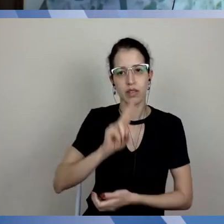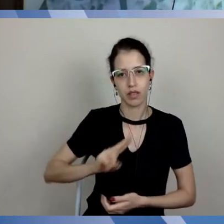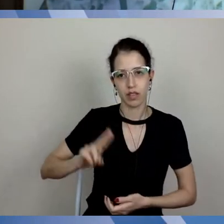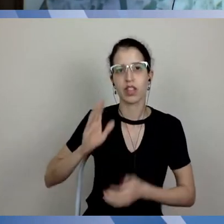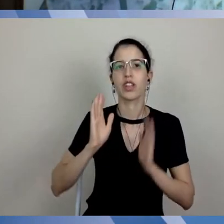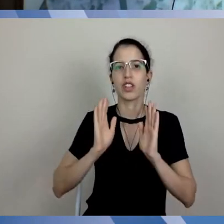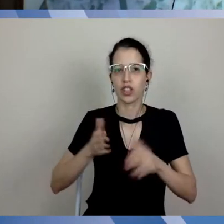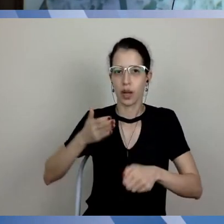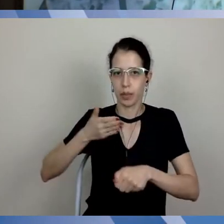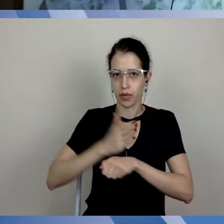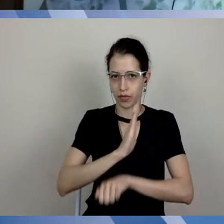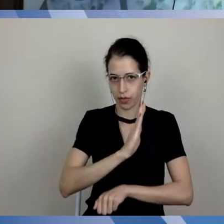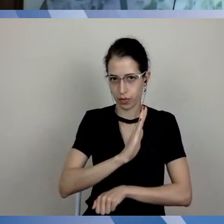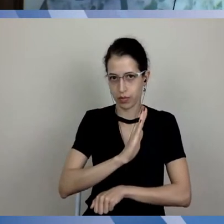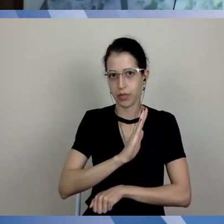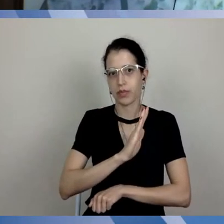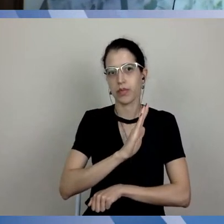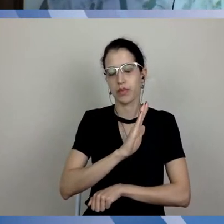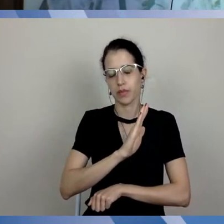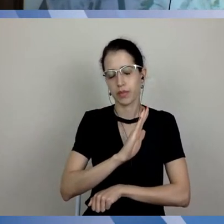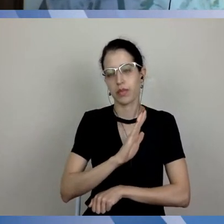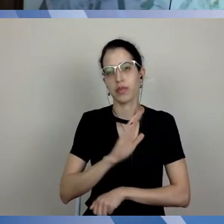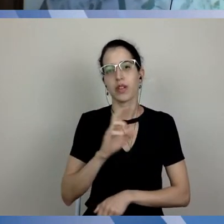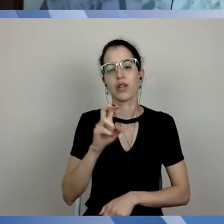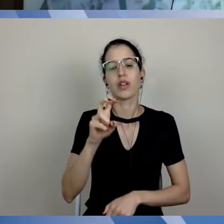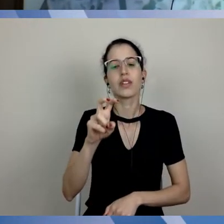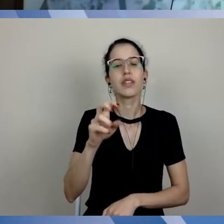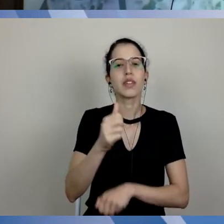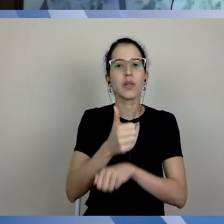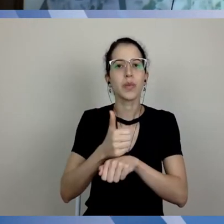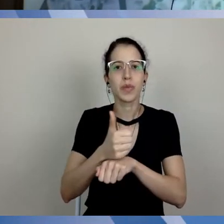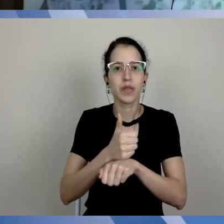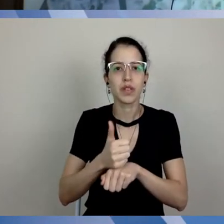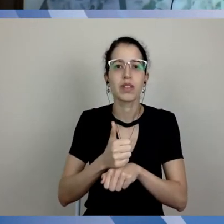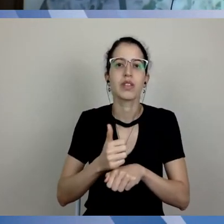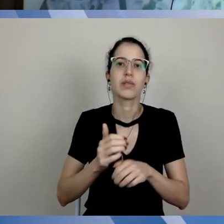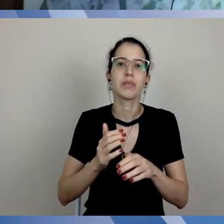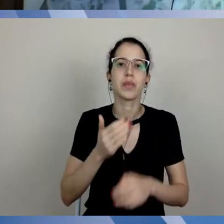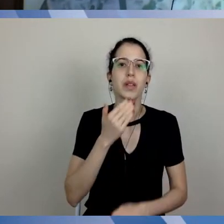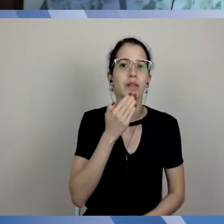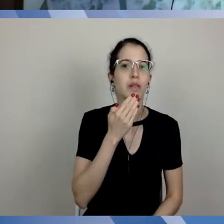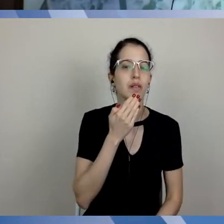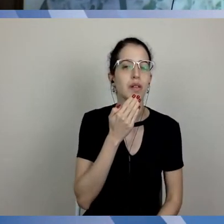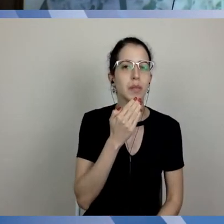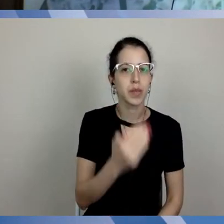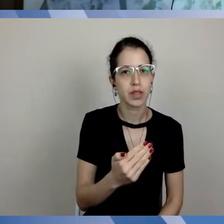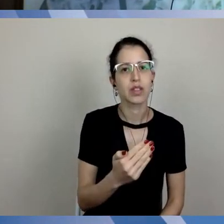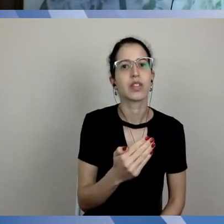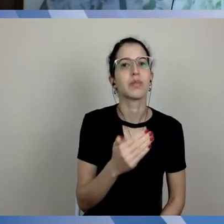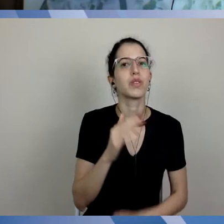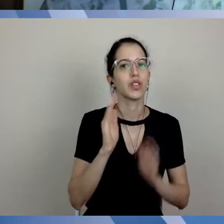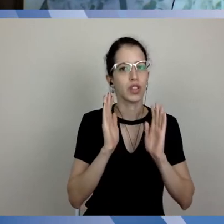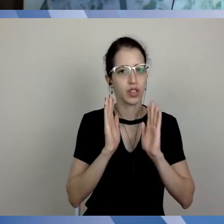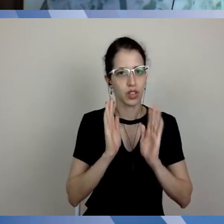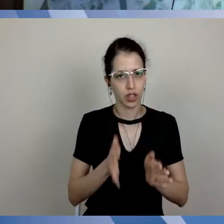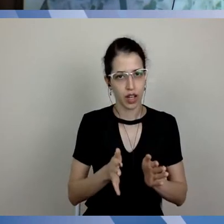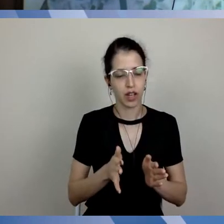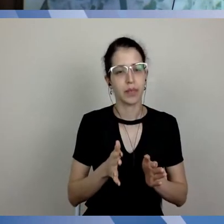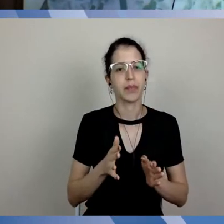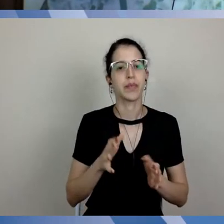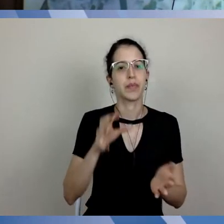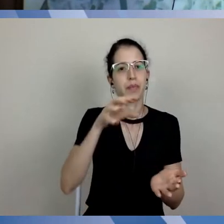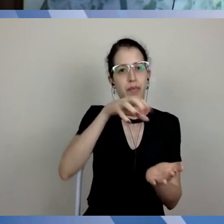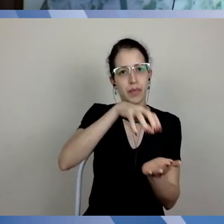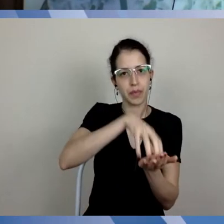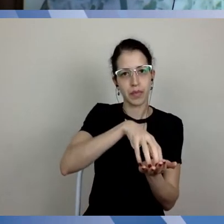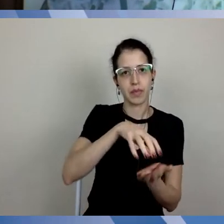esses cinco profissionais, nós estamos, solicitamos, e já recebemos alguns, profissionais do DES e